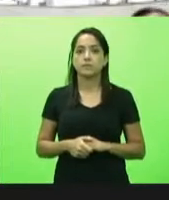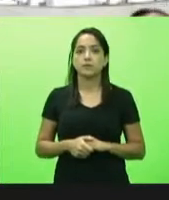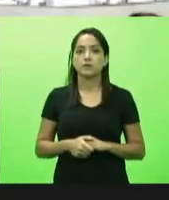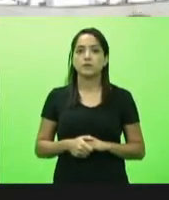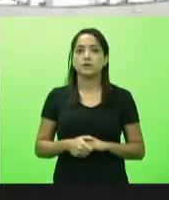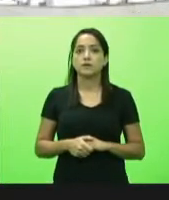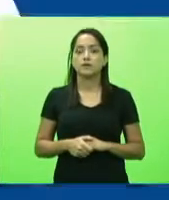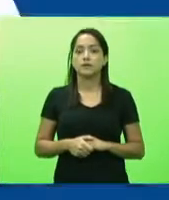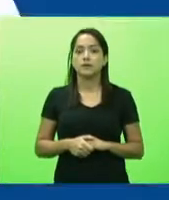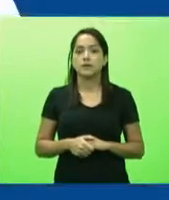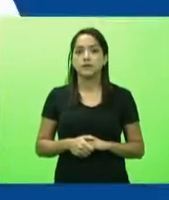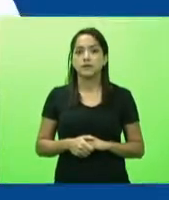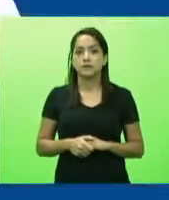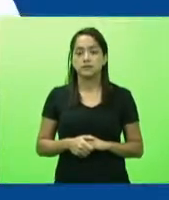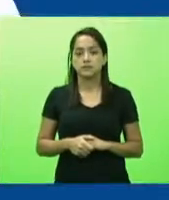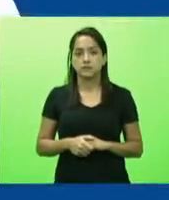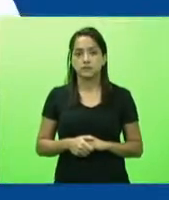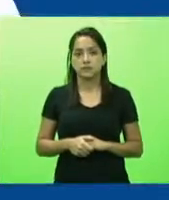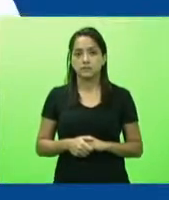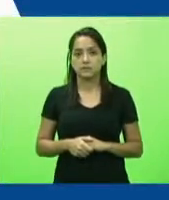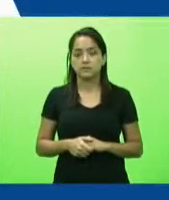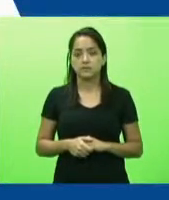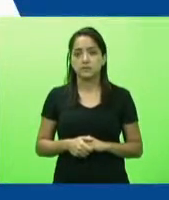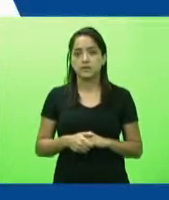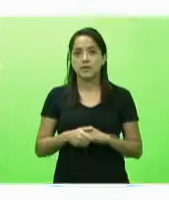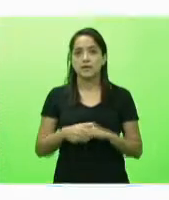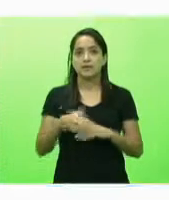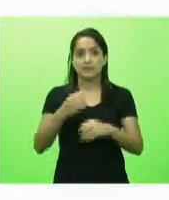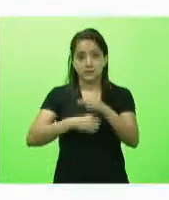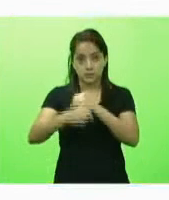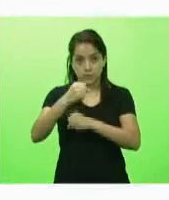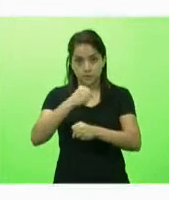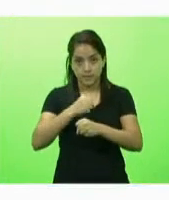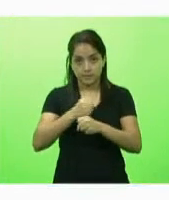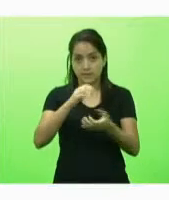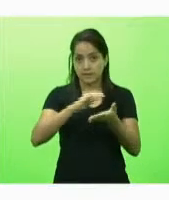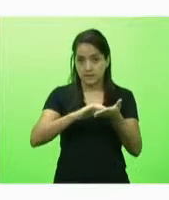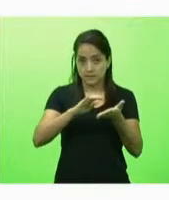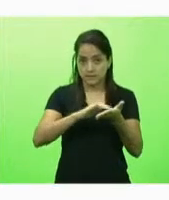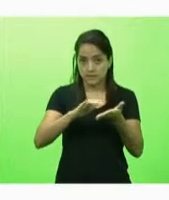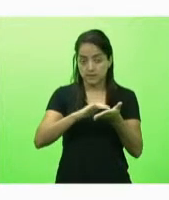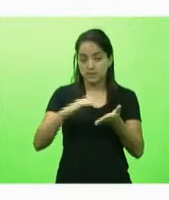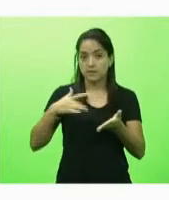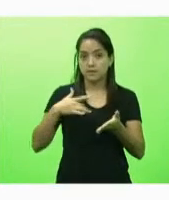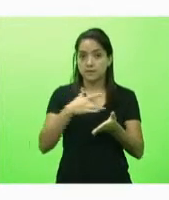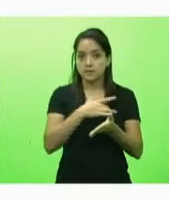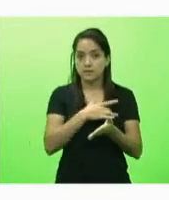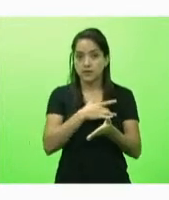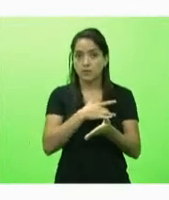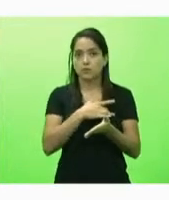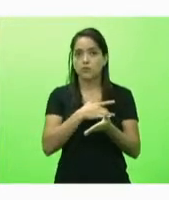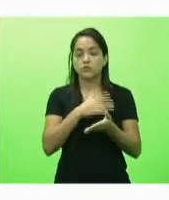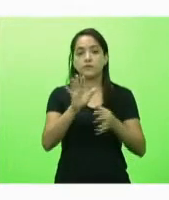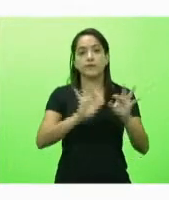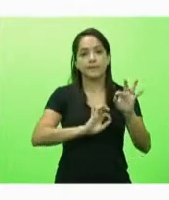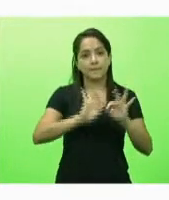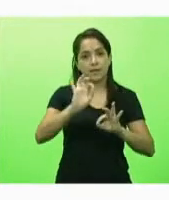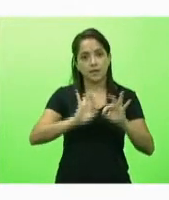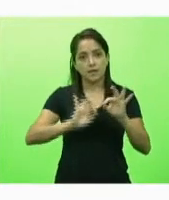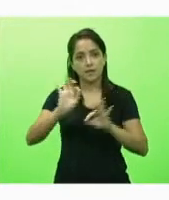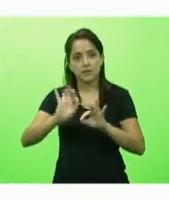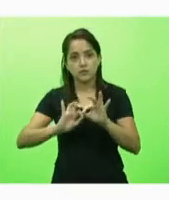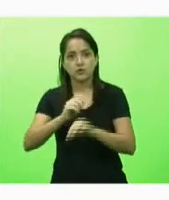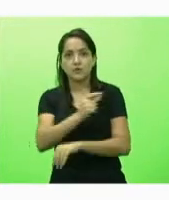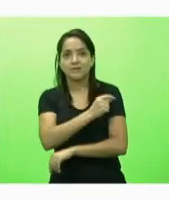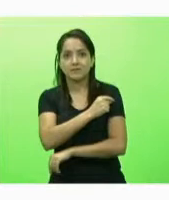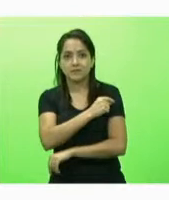então nós desde o ano passado a Secretaria Estadual de Saúde tem planejando a vacinação